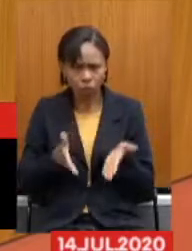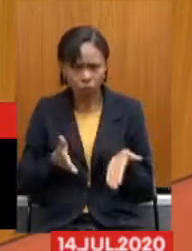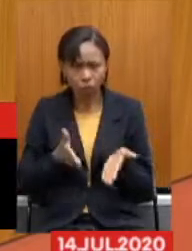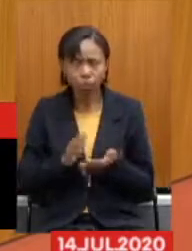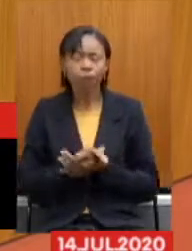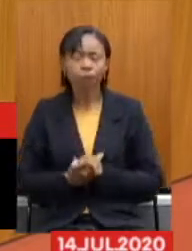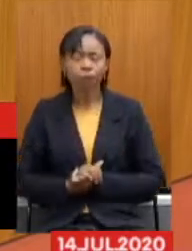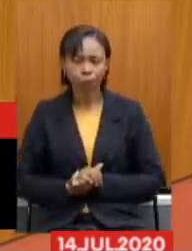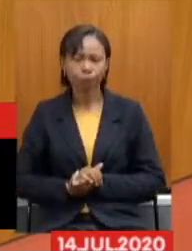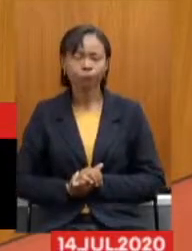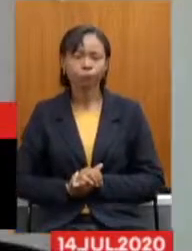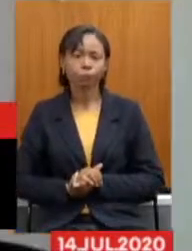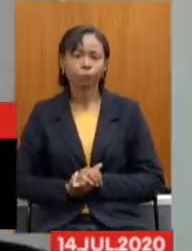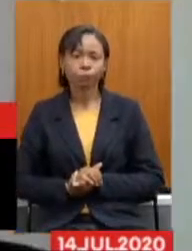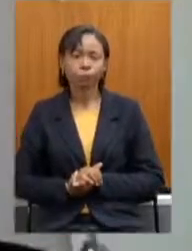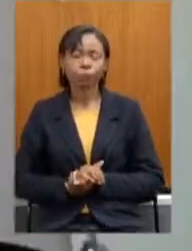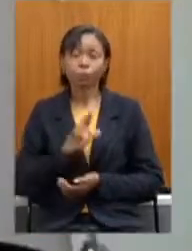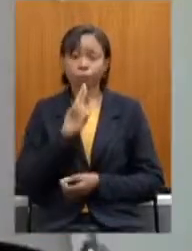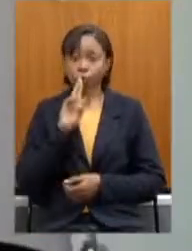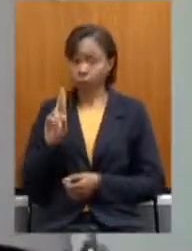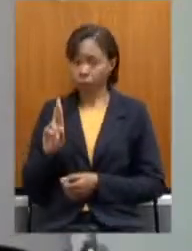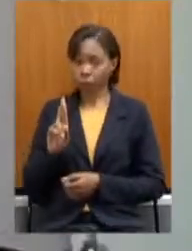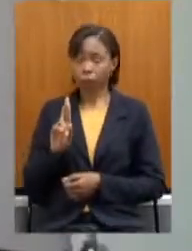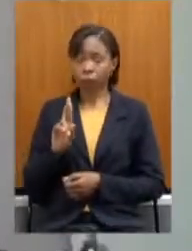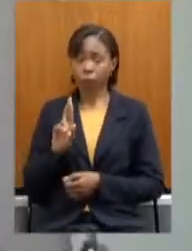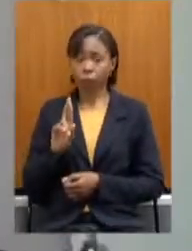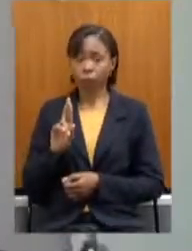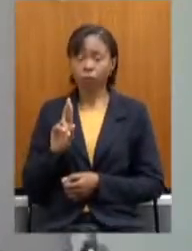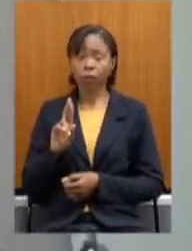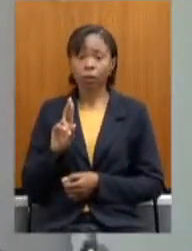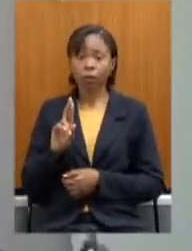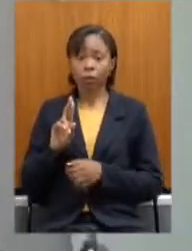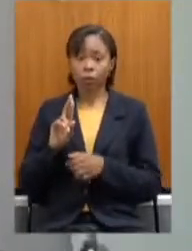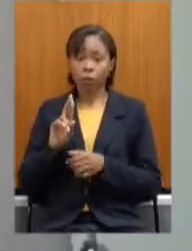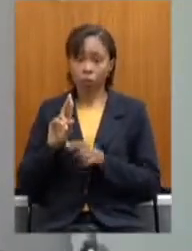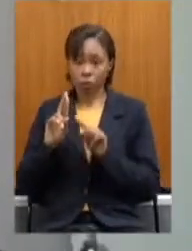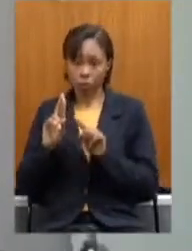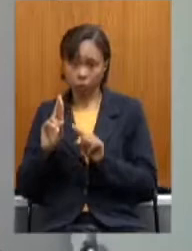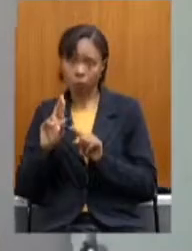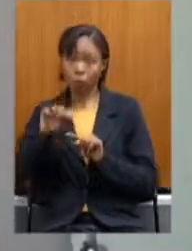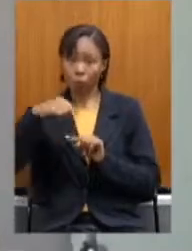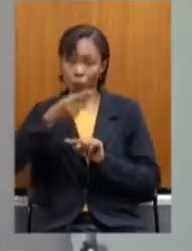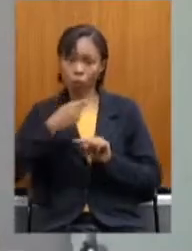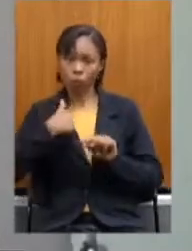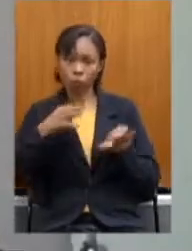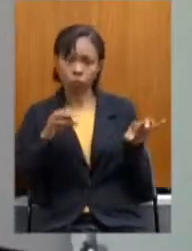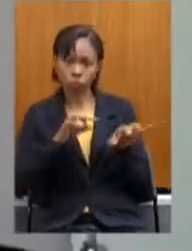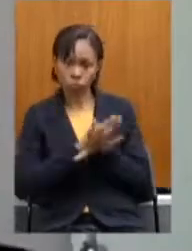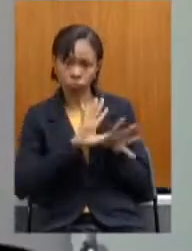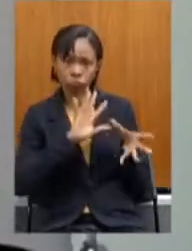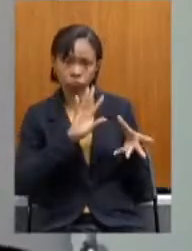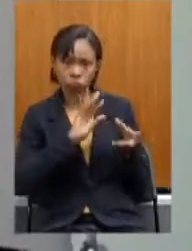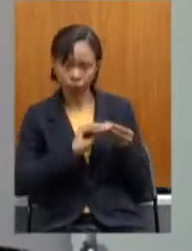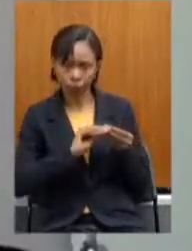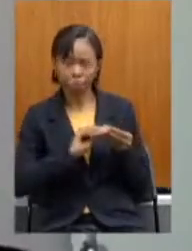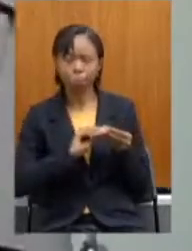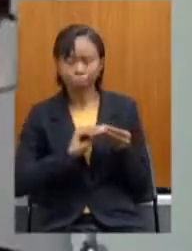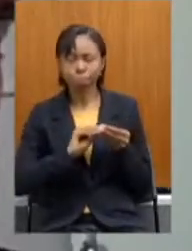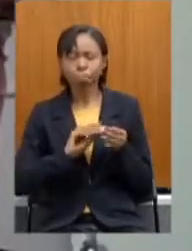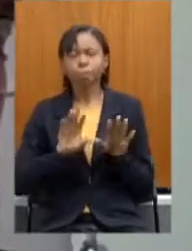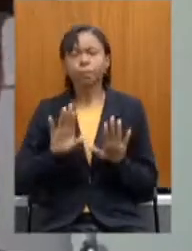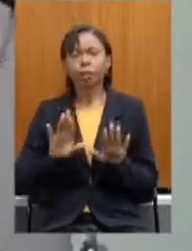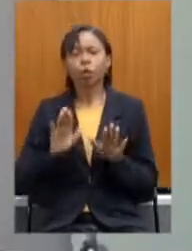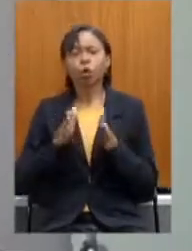Deputado, só respondendo para depois poder concluir o raciocínio, os